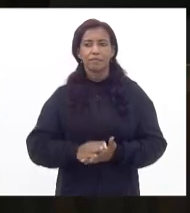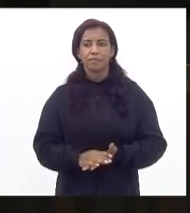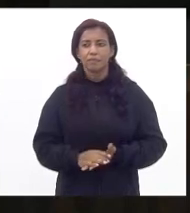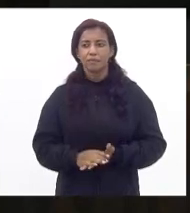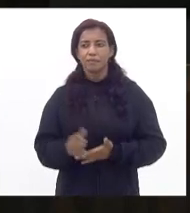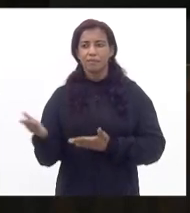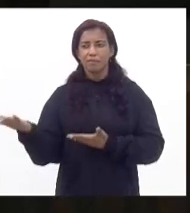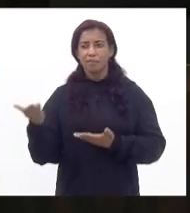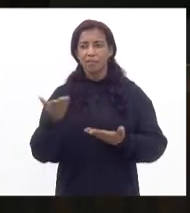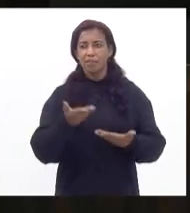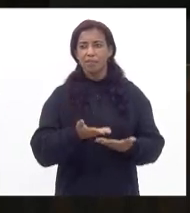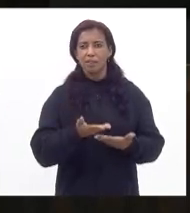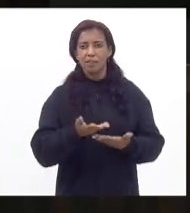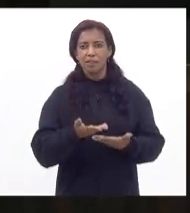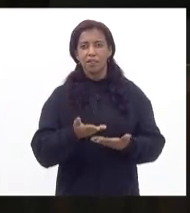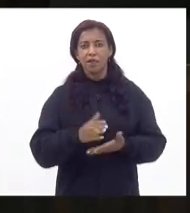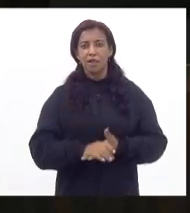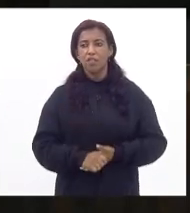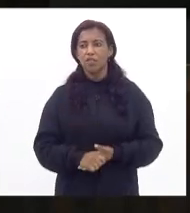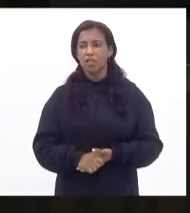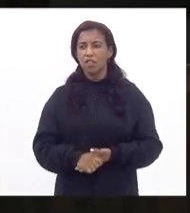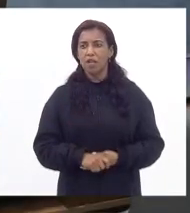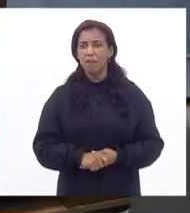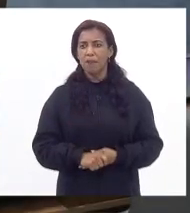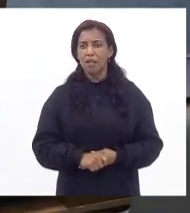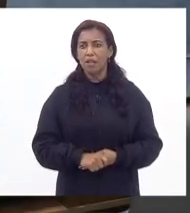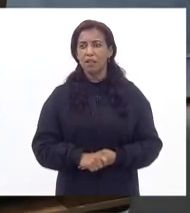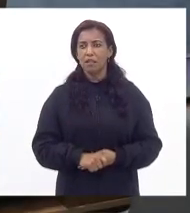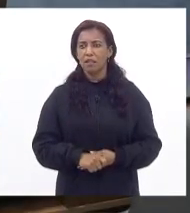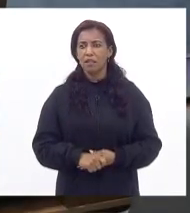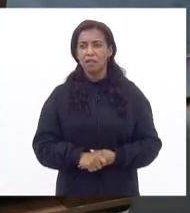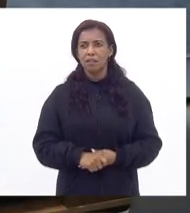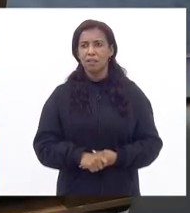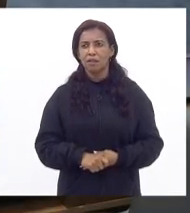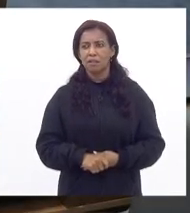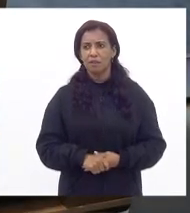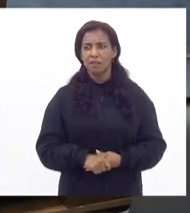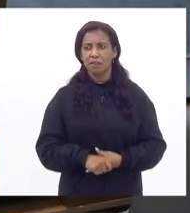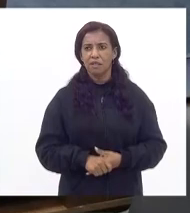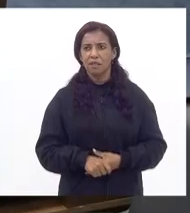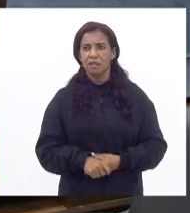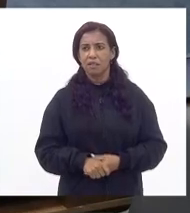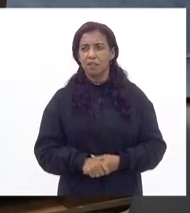próximo rodando escrito é a nobre deputada Tia Ju deputada Tia Ju